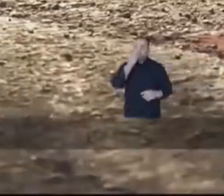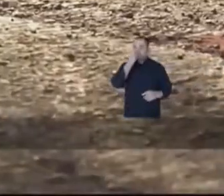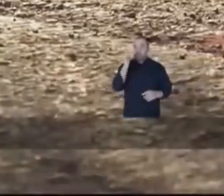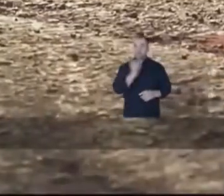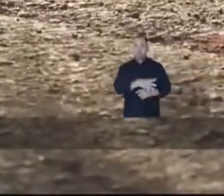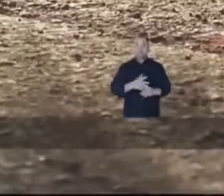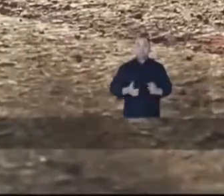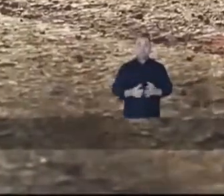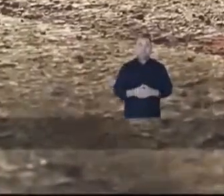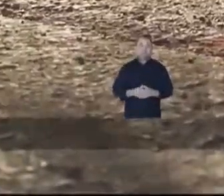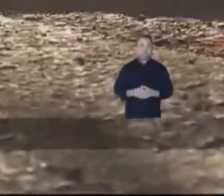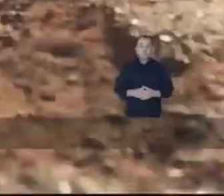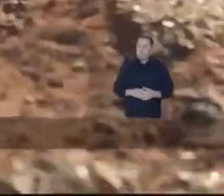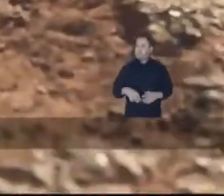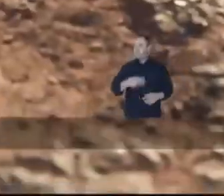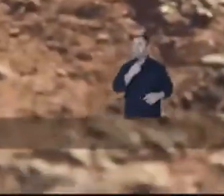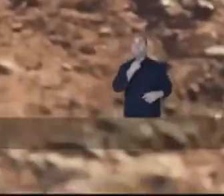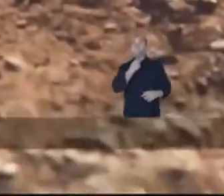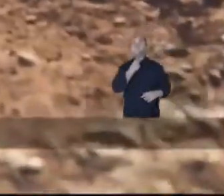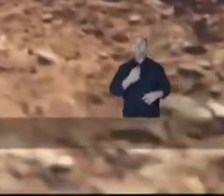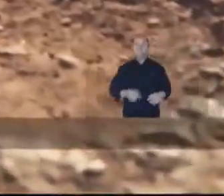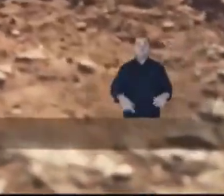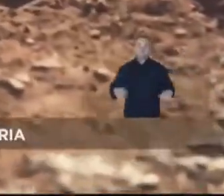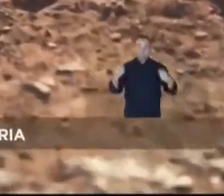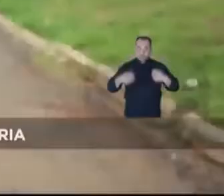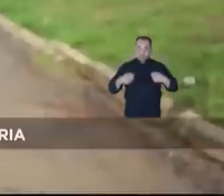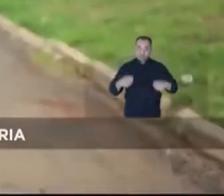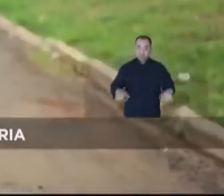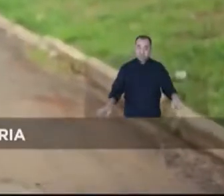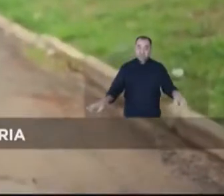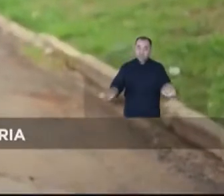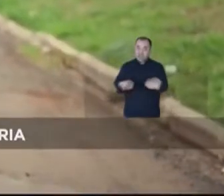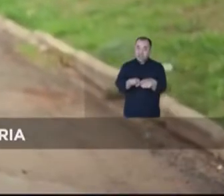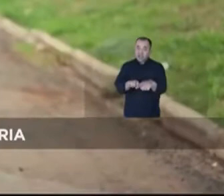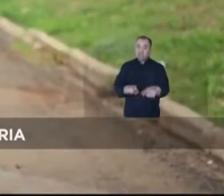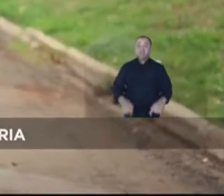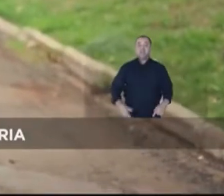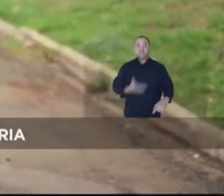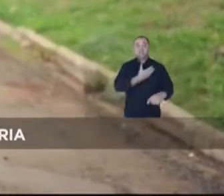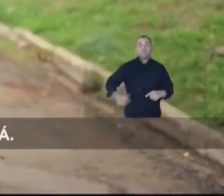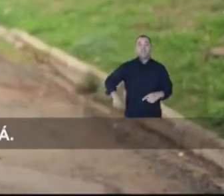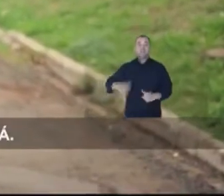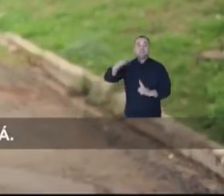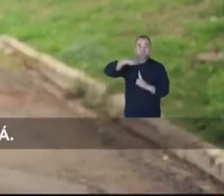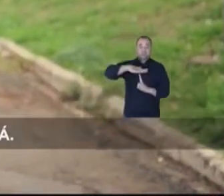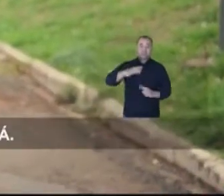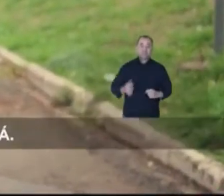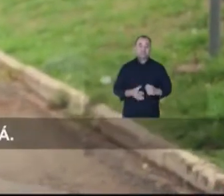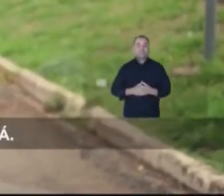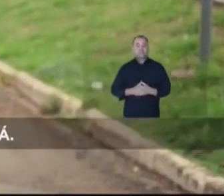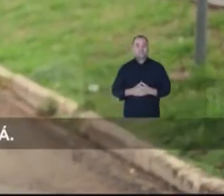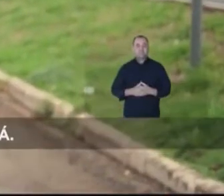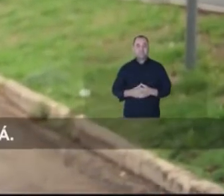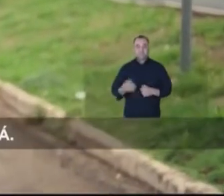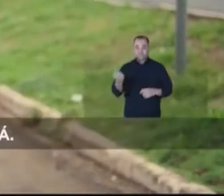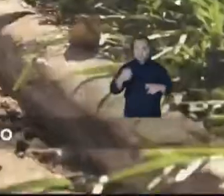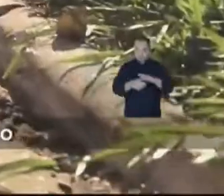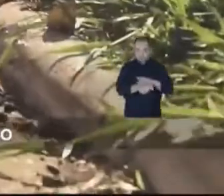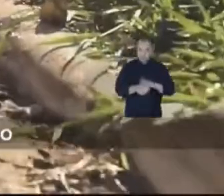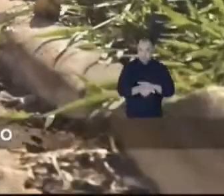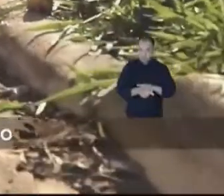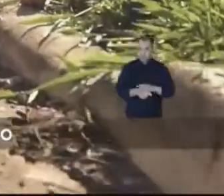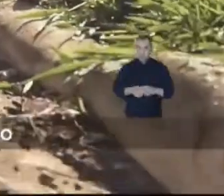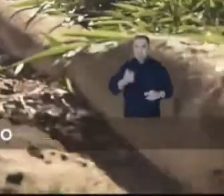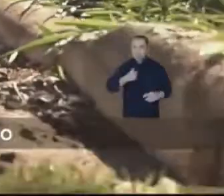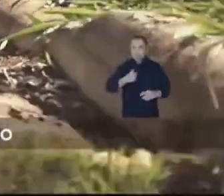olha como está. Esse descaso não pode acontecer. Esse trabalho tem que ser feito em parceria e alinhado com o governador do Paraná.